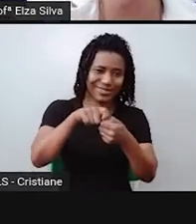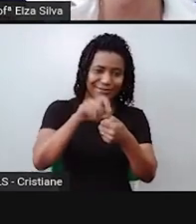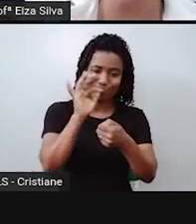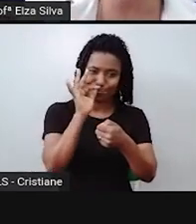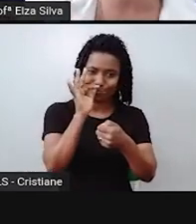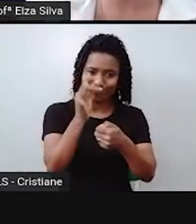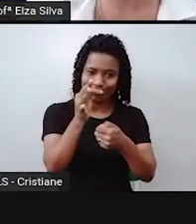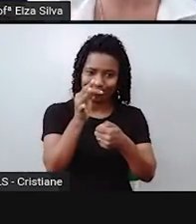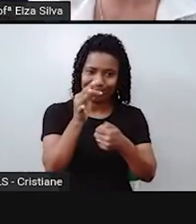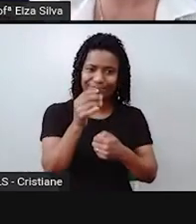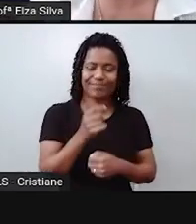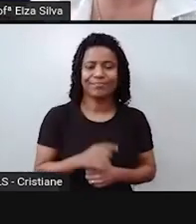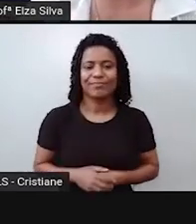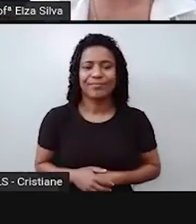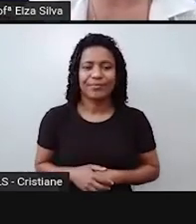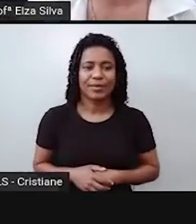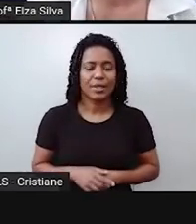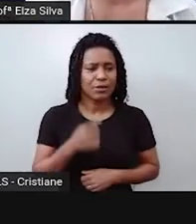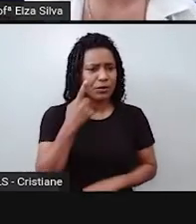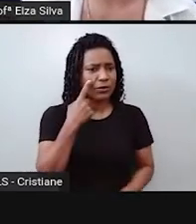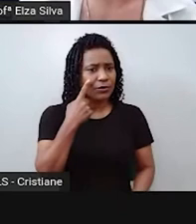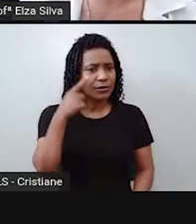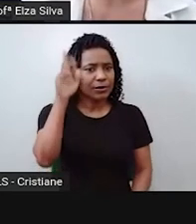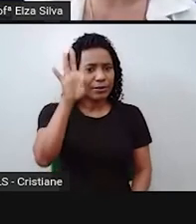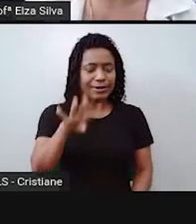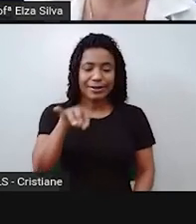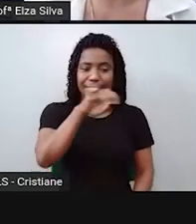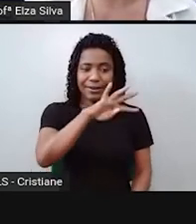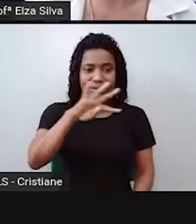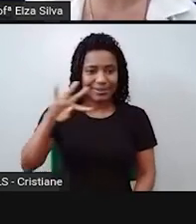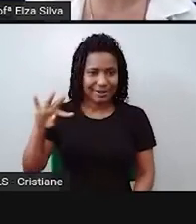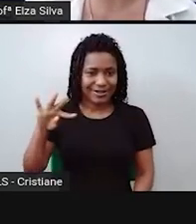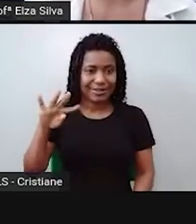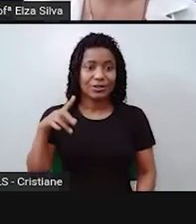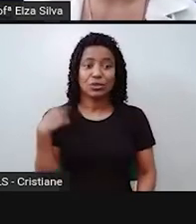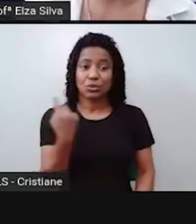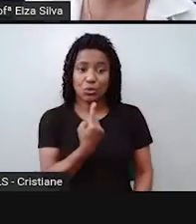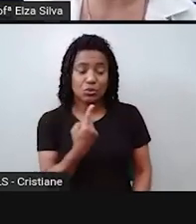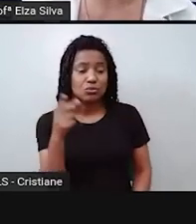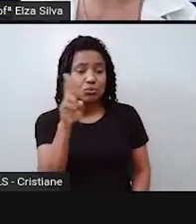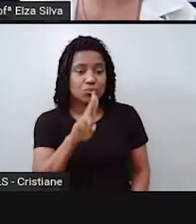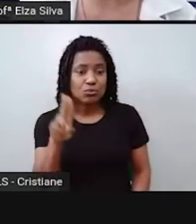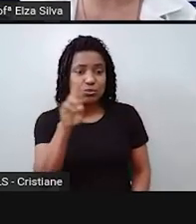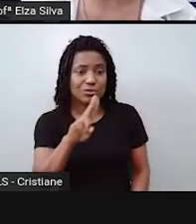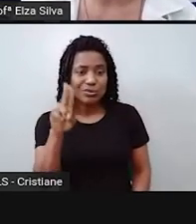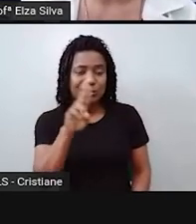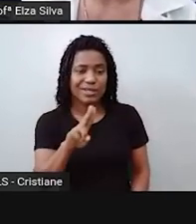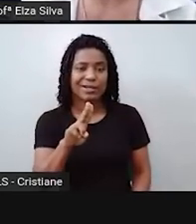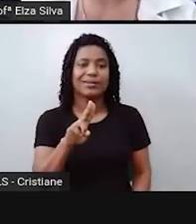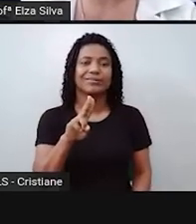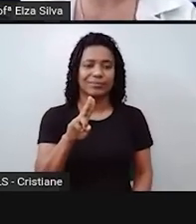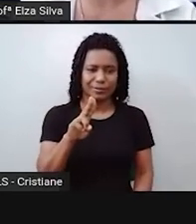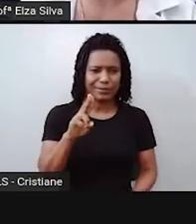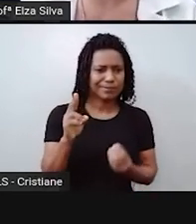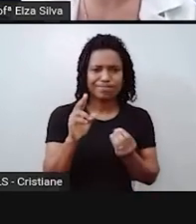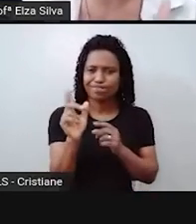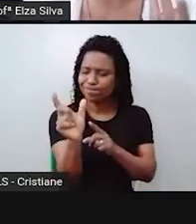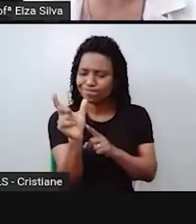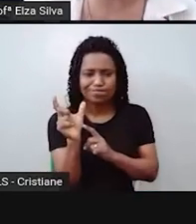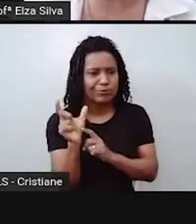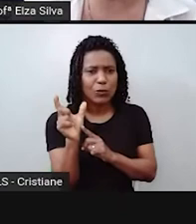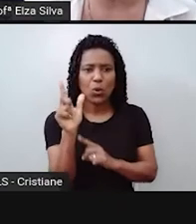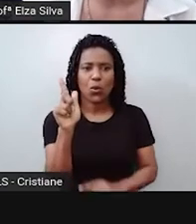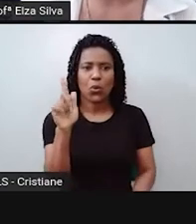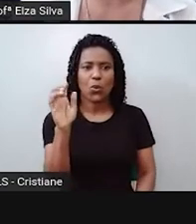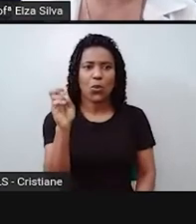vejamos aqui, por meio desta tabela, como nós utilizamos esta expressão para falarmos sobre o